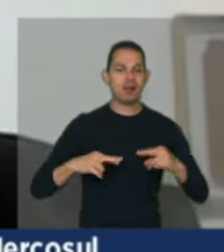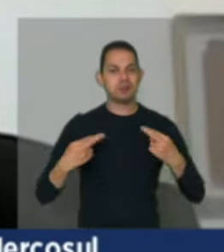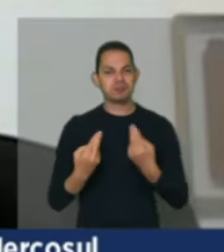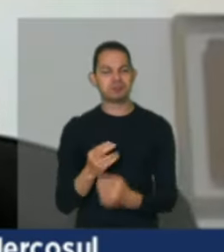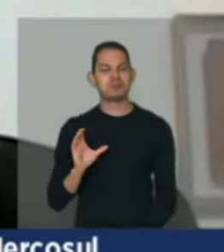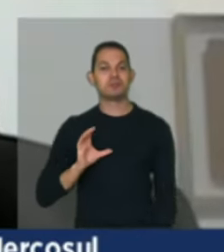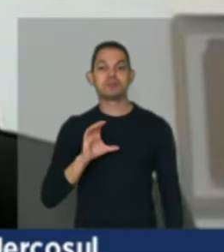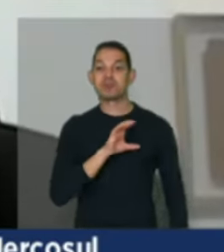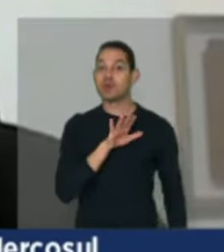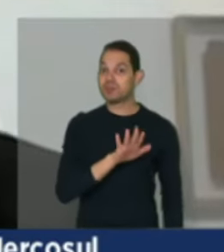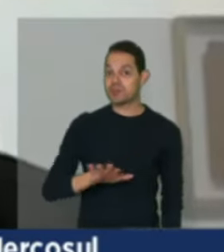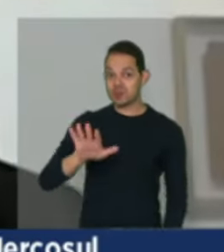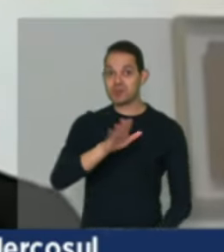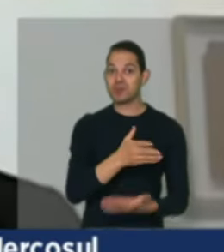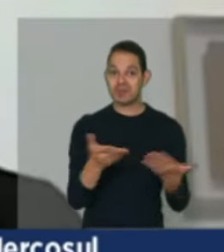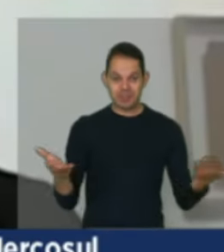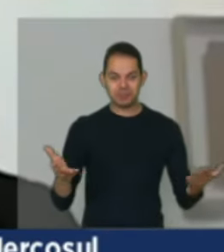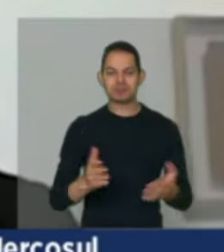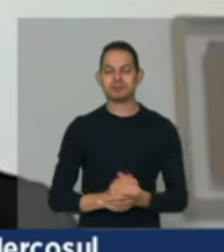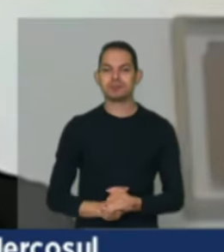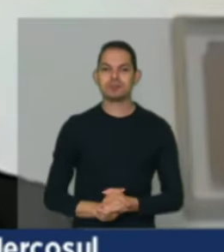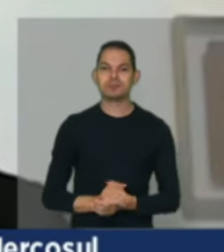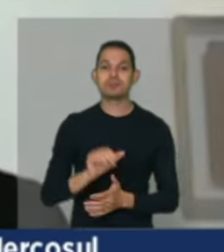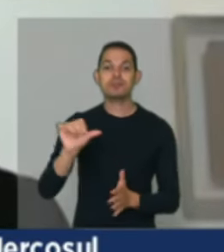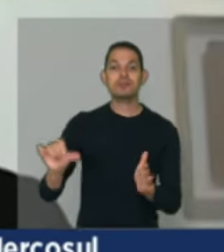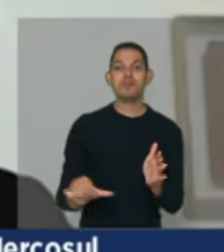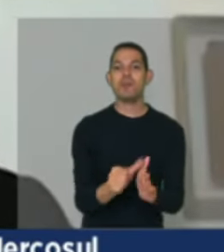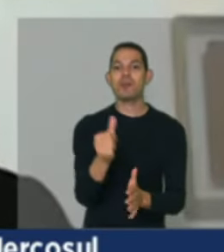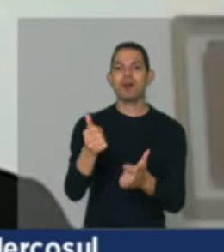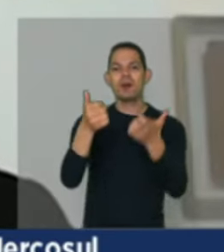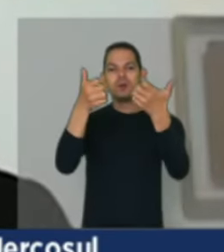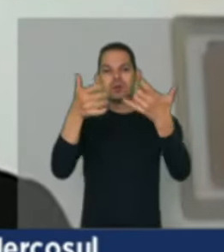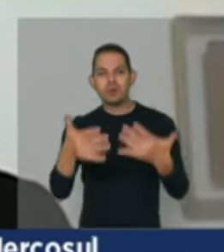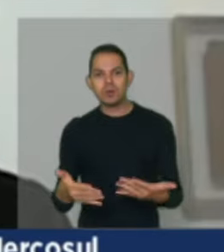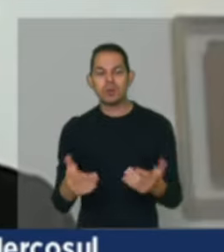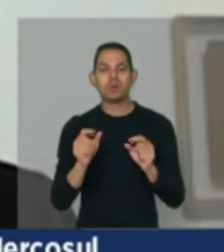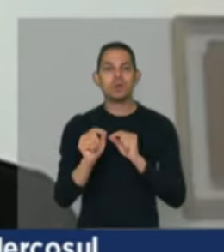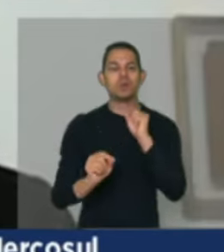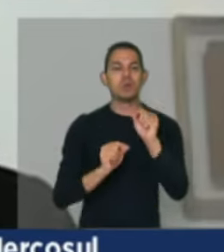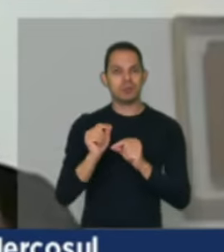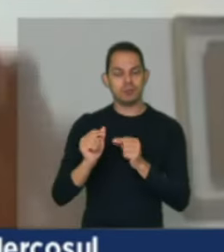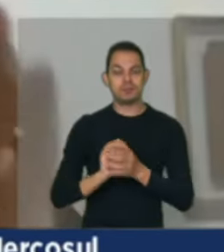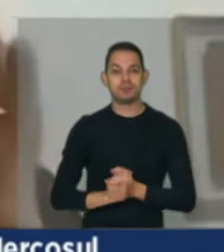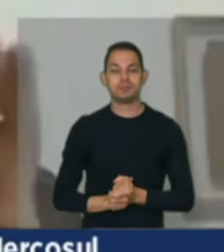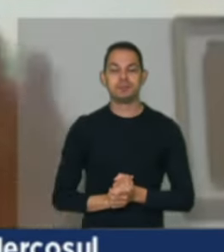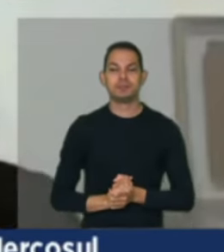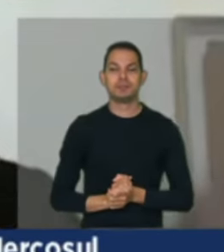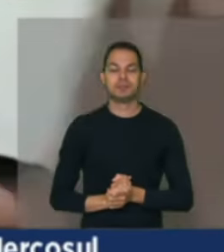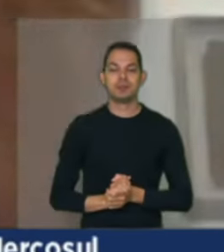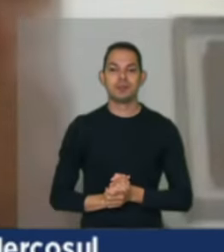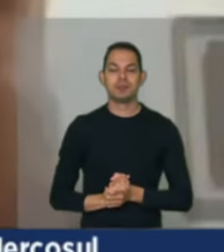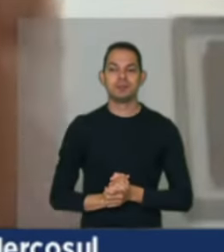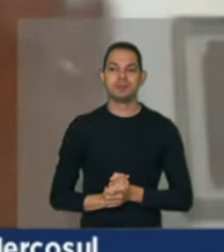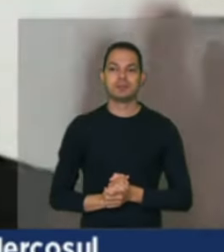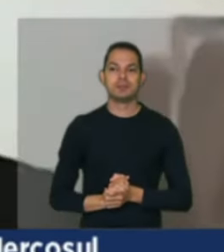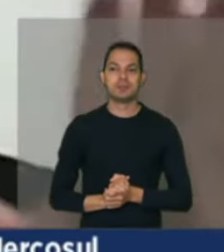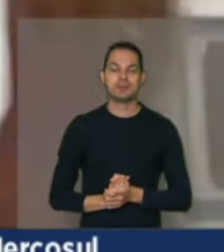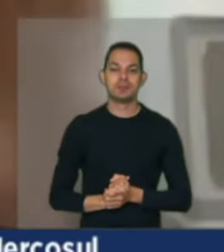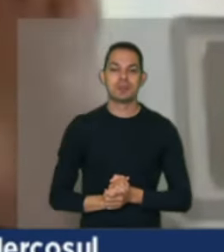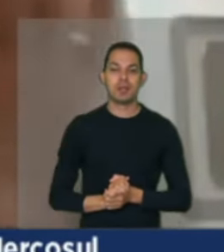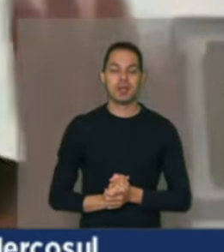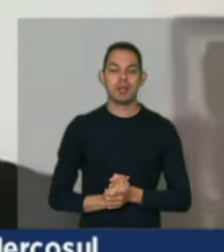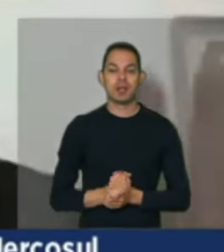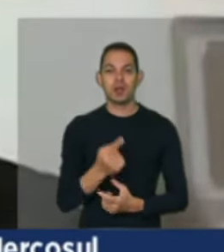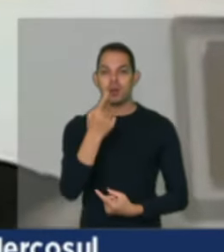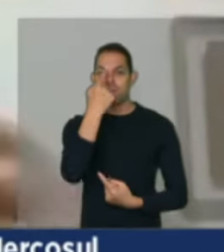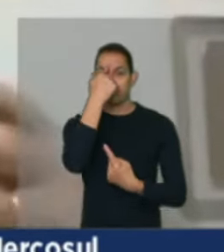geral. primeiríssimo lugar, eu quero reconhecer duas grandes iniciativas